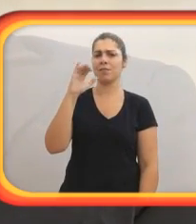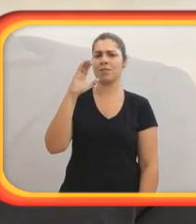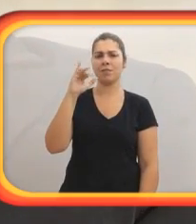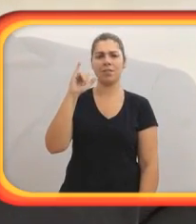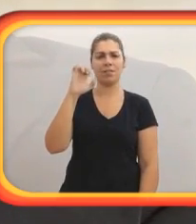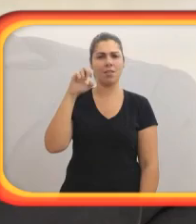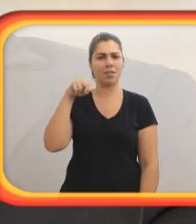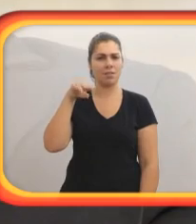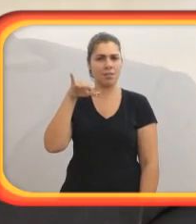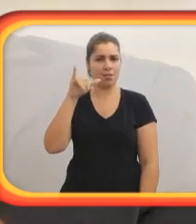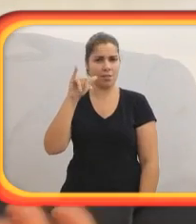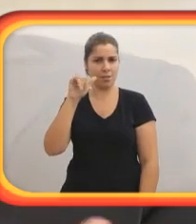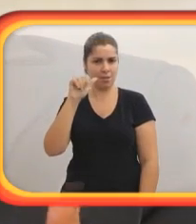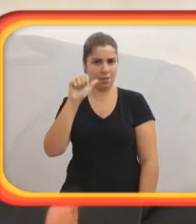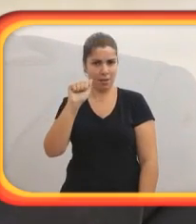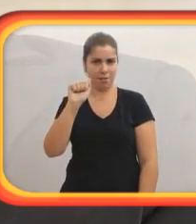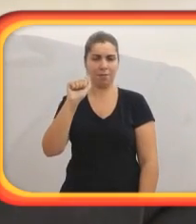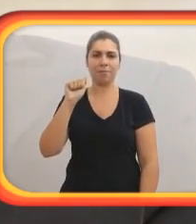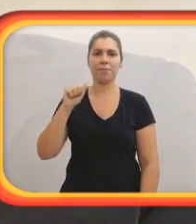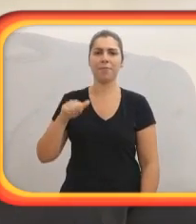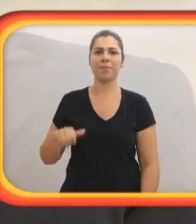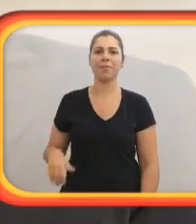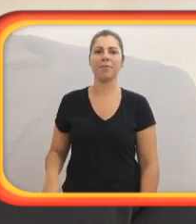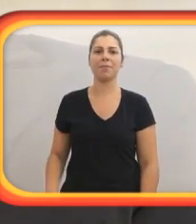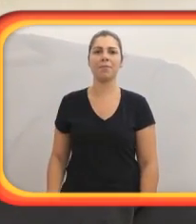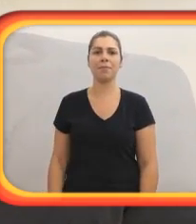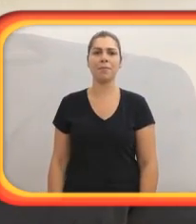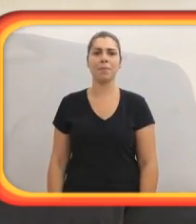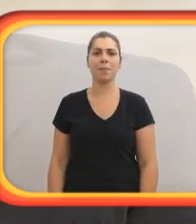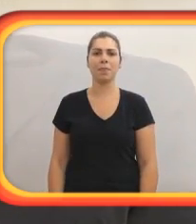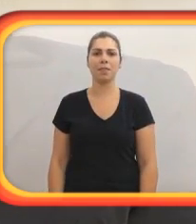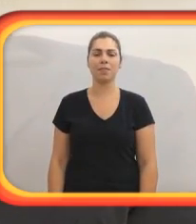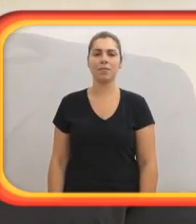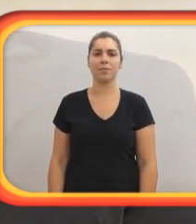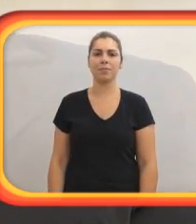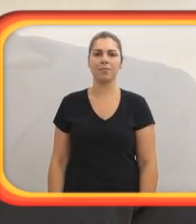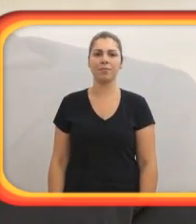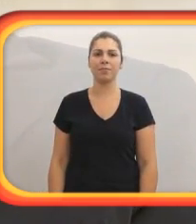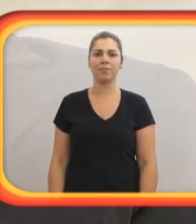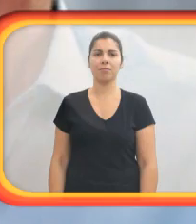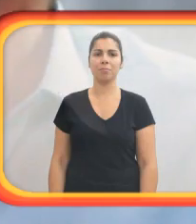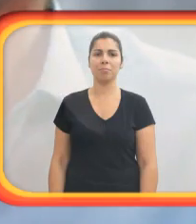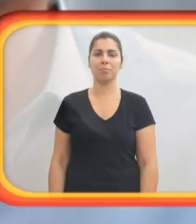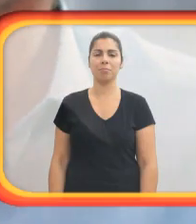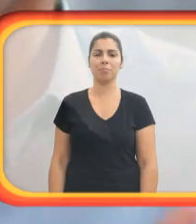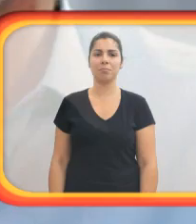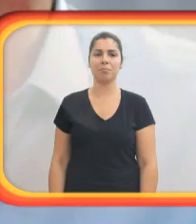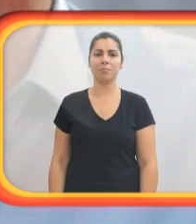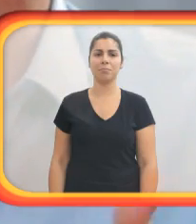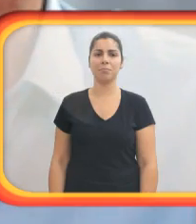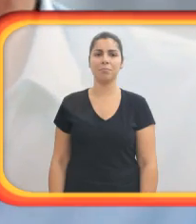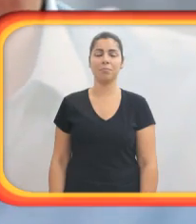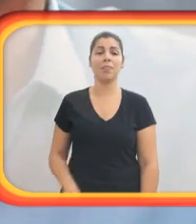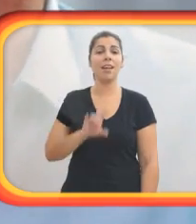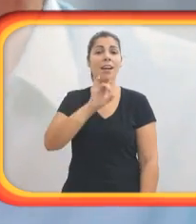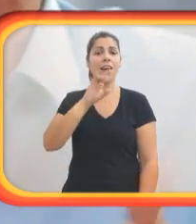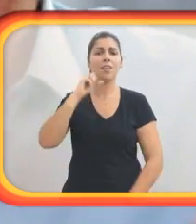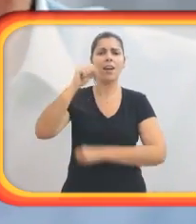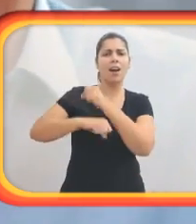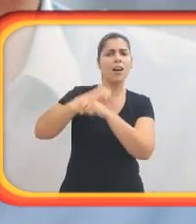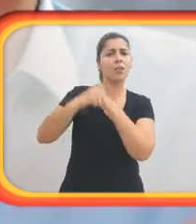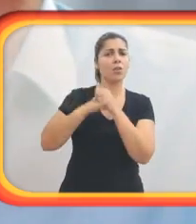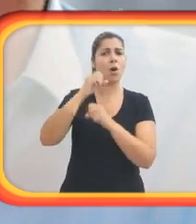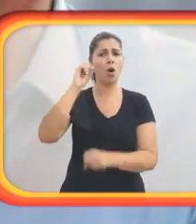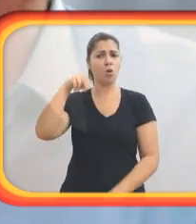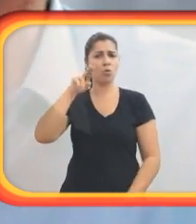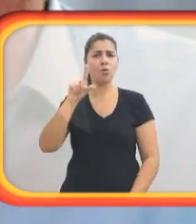com deficiência tenham a mesma igualdade das pessoas que não têm deficiência. Cada ano, a ONU escolhe um tema para